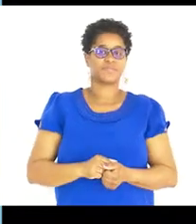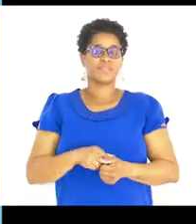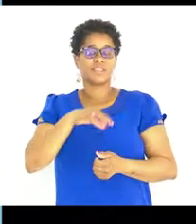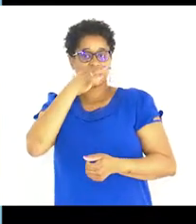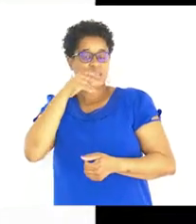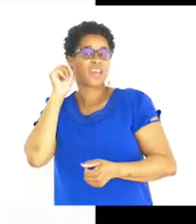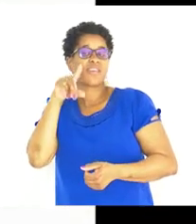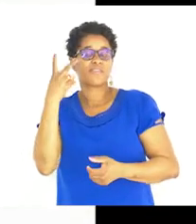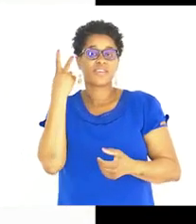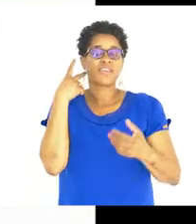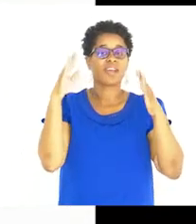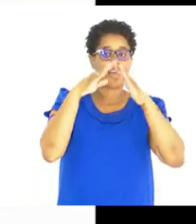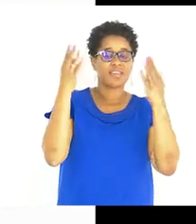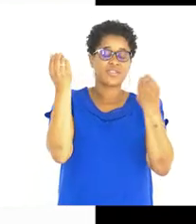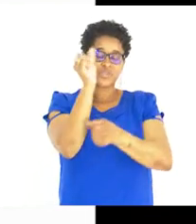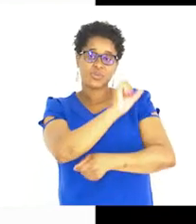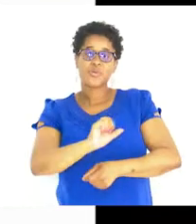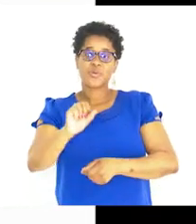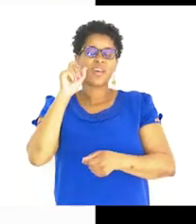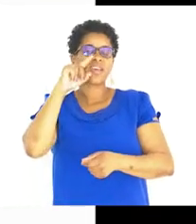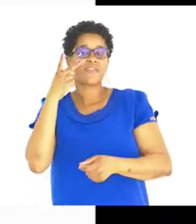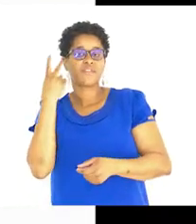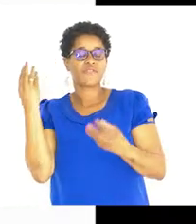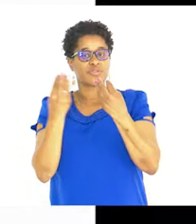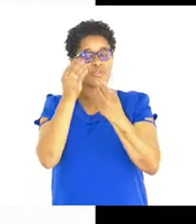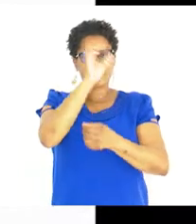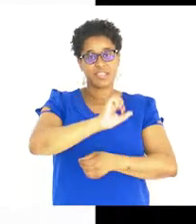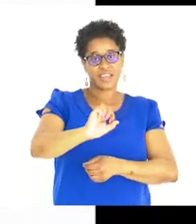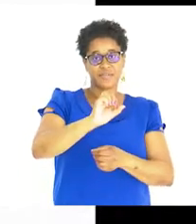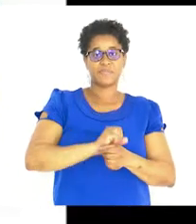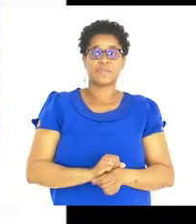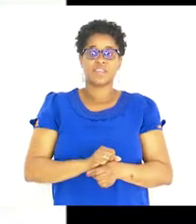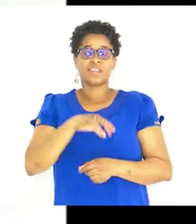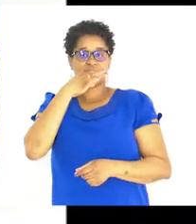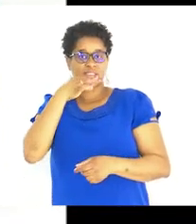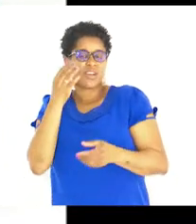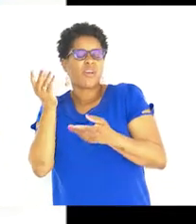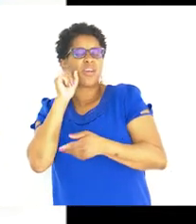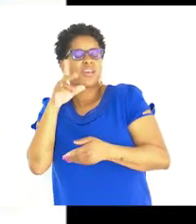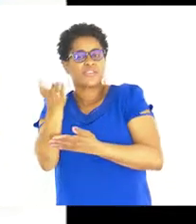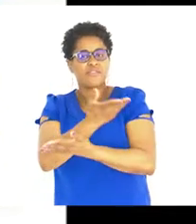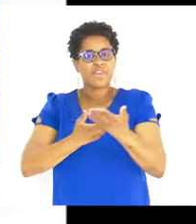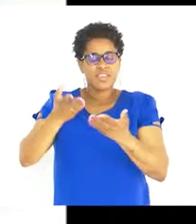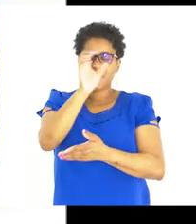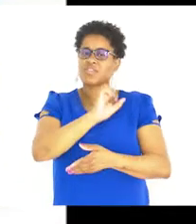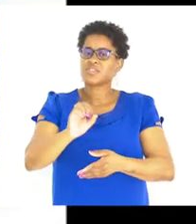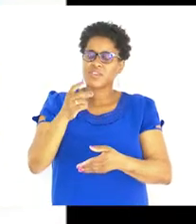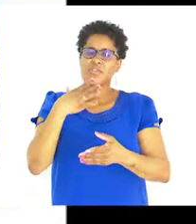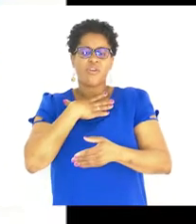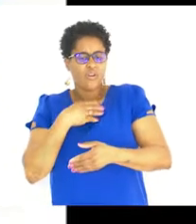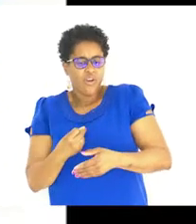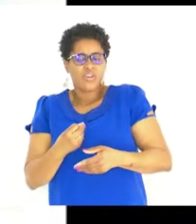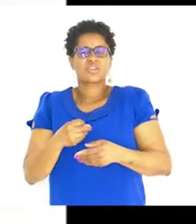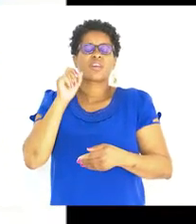Diga quem mora na sua casa Quem mora com você Com quem você divide o que